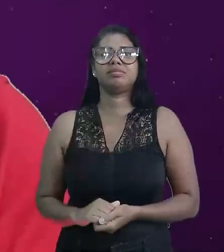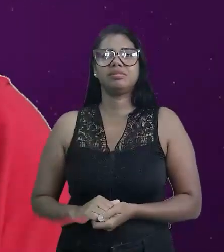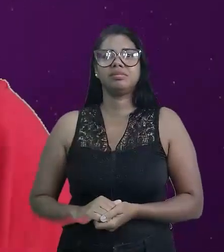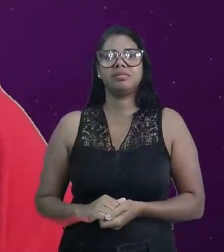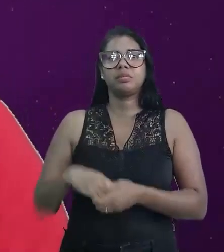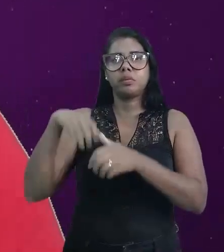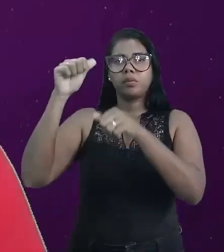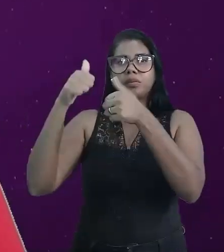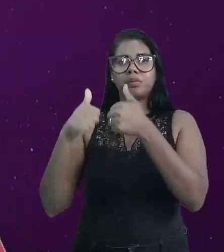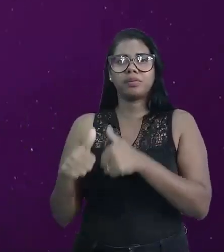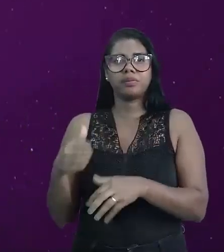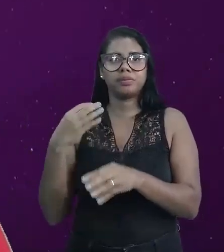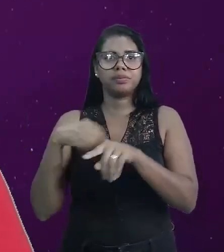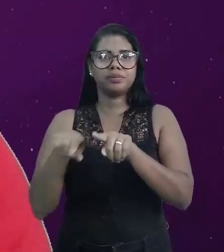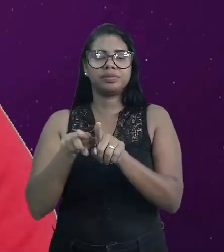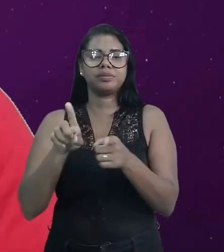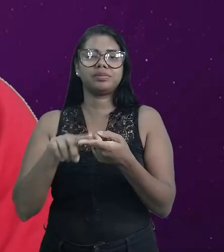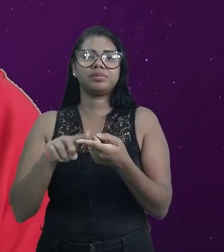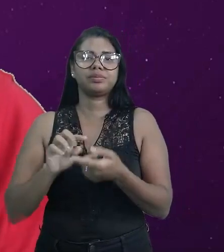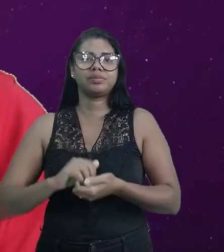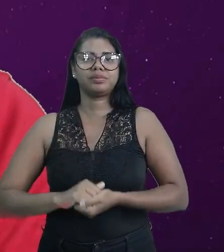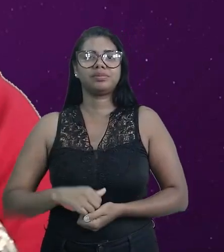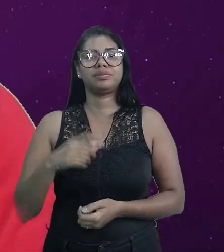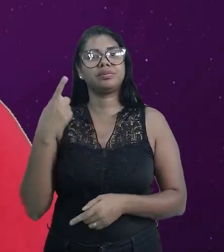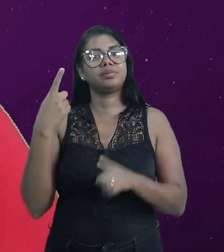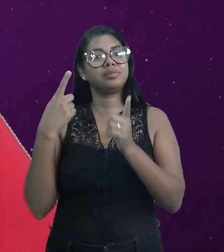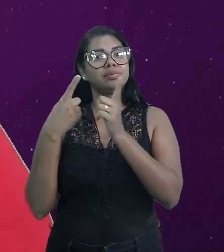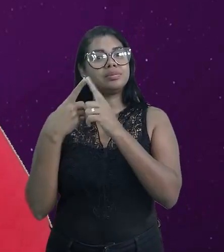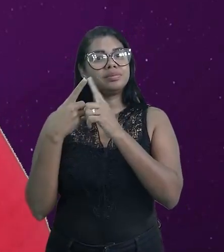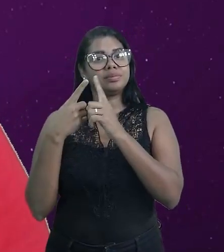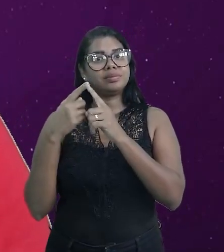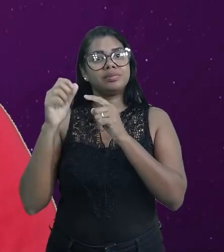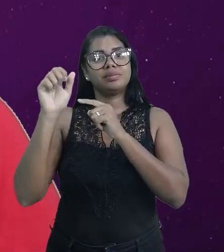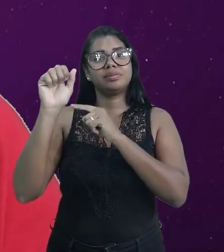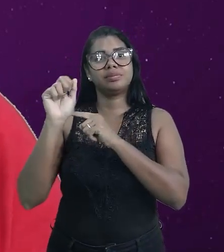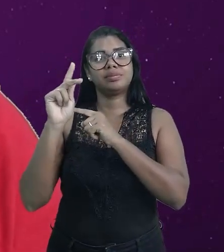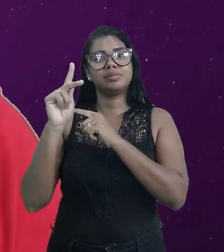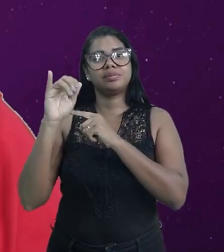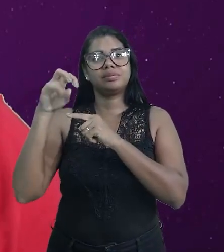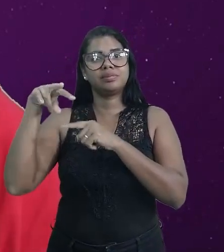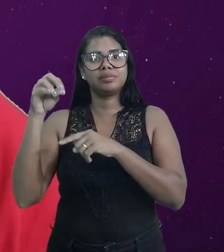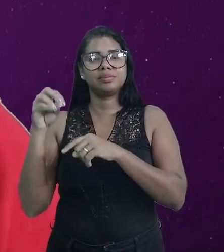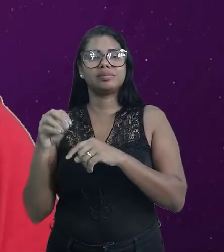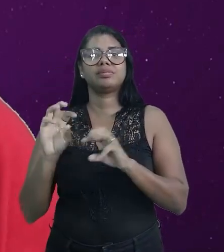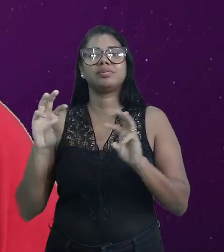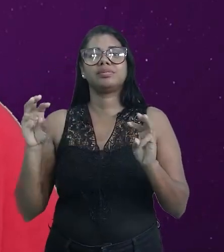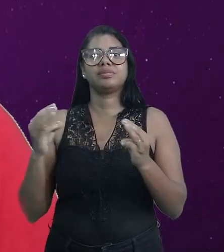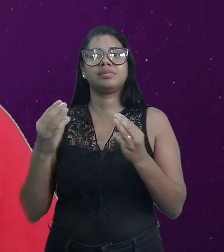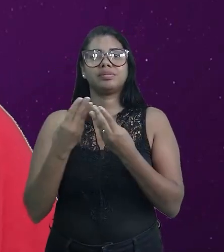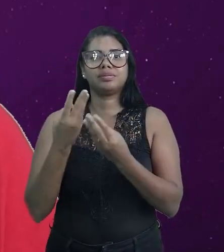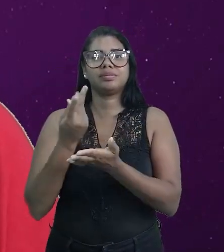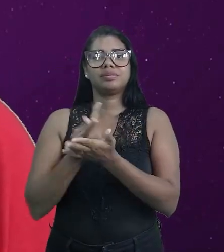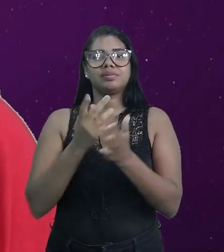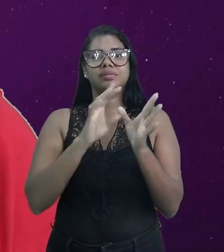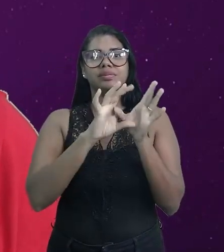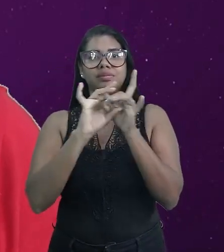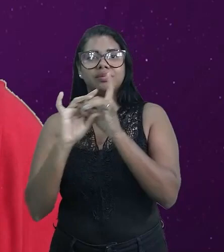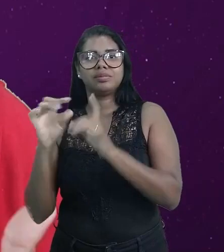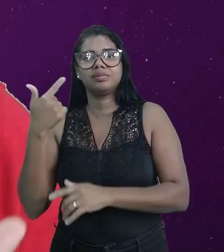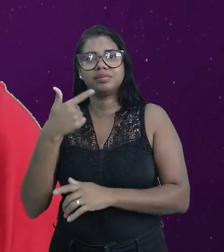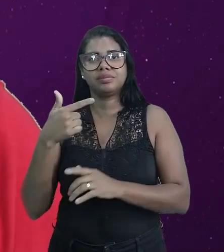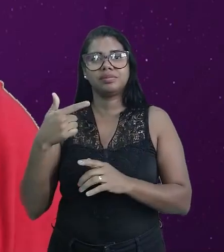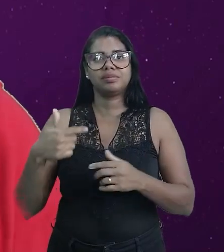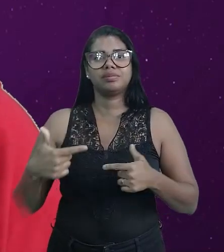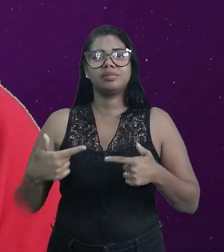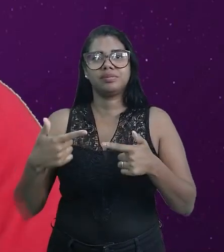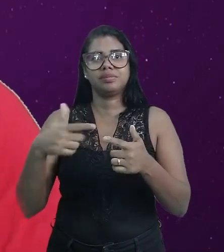algumas observações para fazer em relação a isso. Primeiro, a ACNU é um organismo da ONU, criado ali no contexto da Segunda Guerra Mundial,